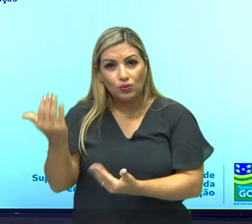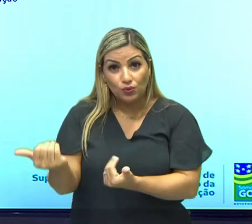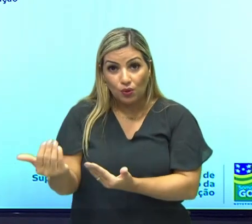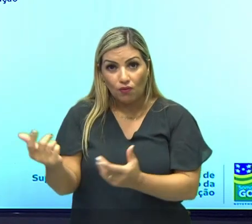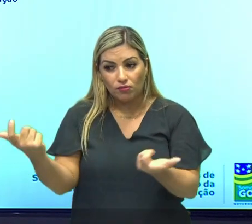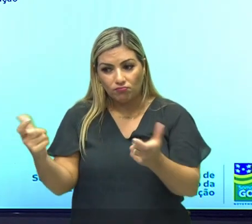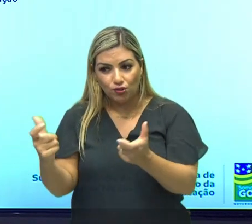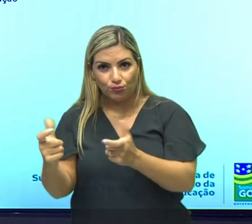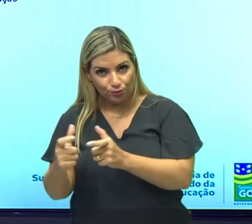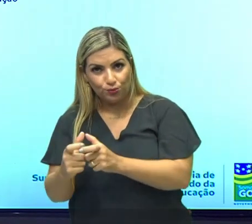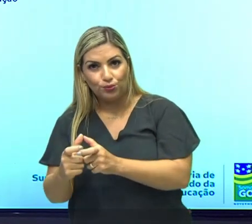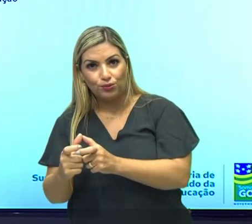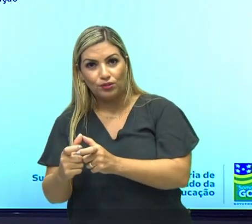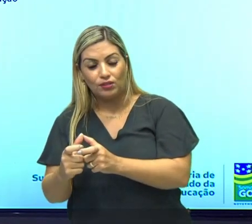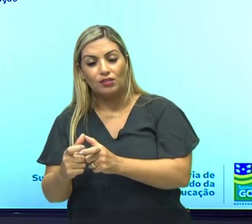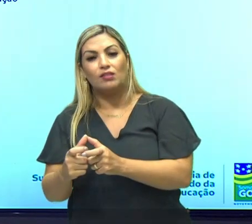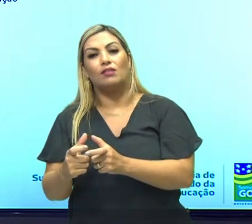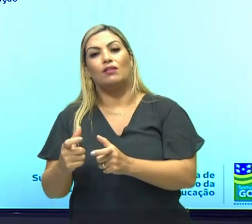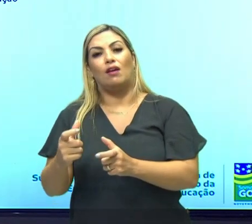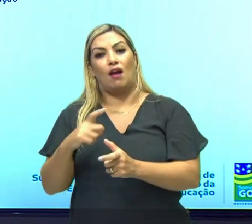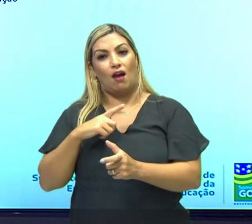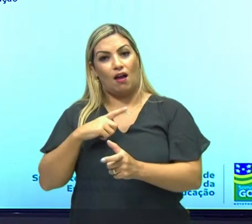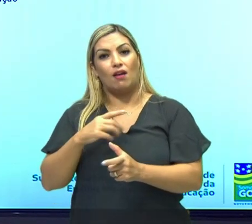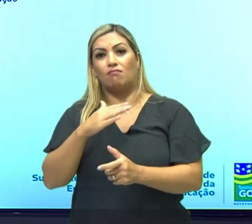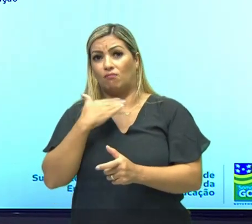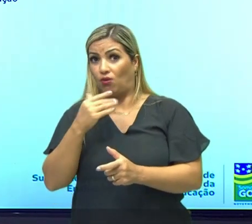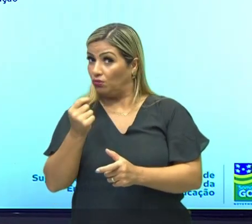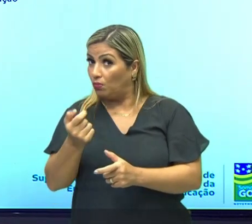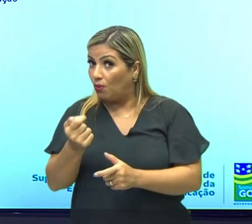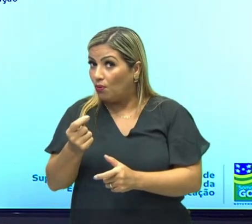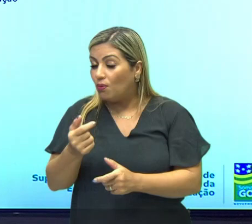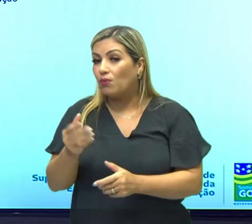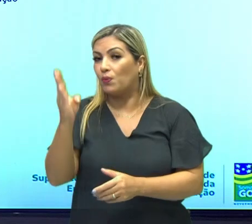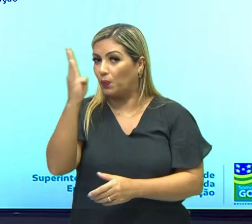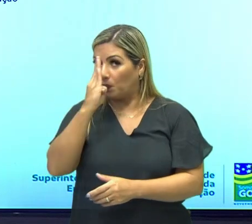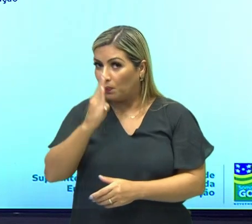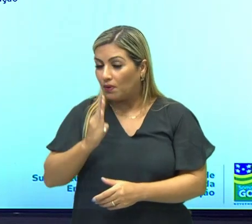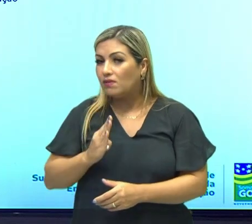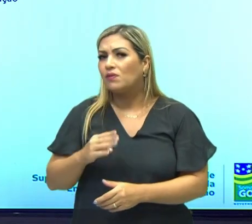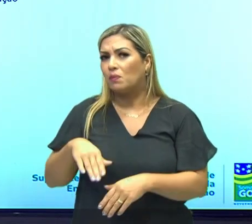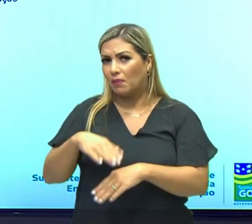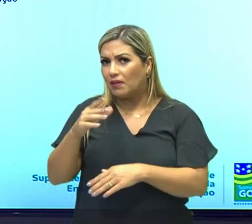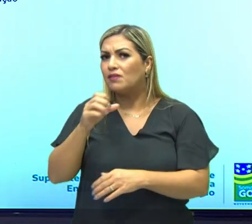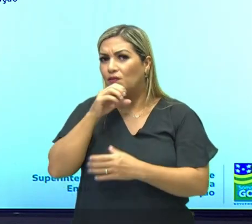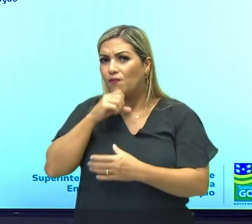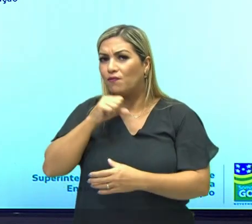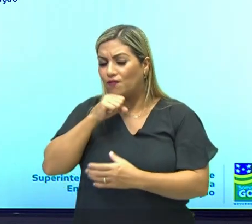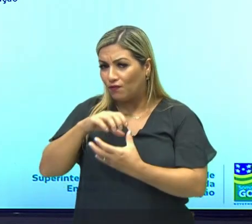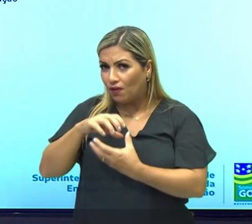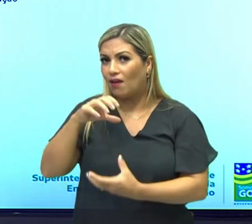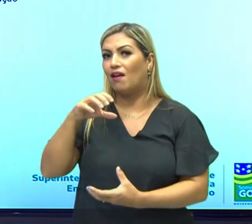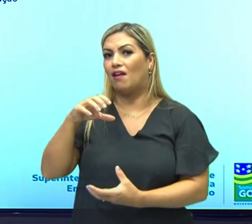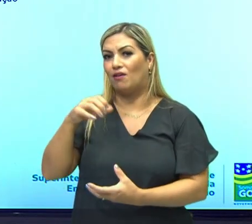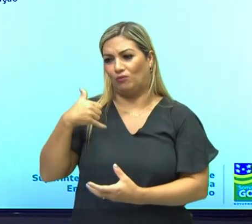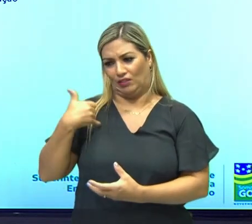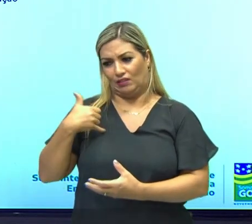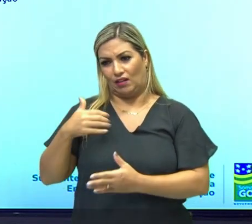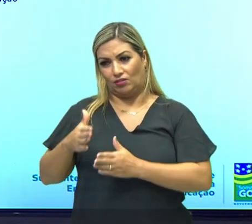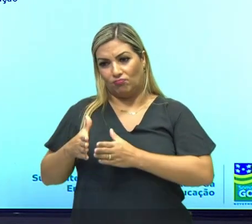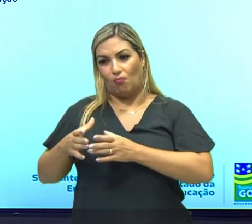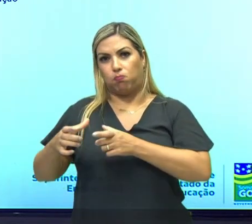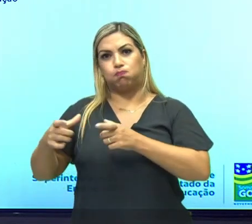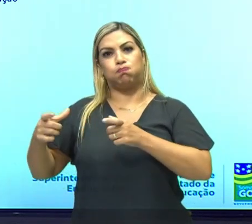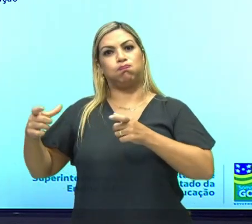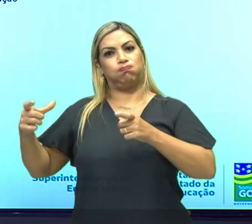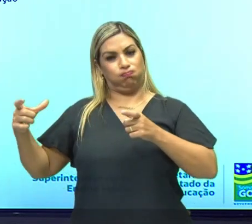diminuindo, a mortandade vai diminuindo e o país vai ficando mais velho, vai se aproximando de uma faixa etária maior.